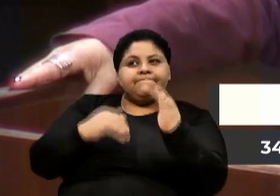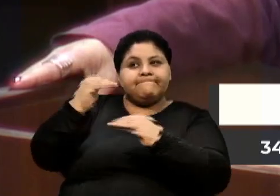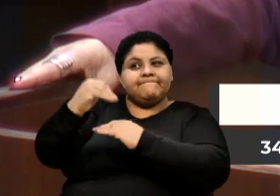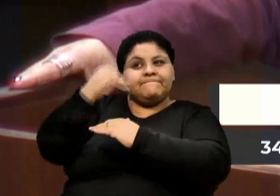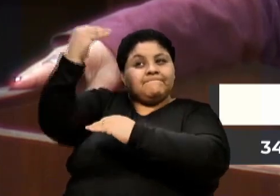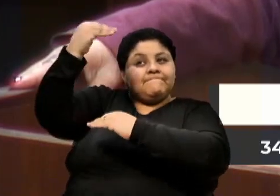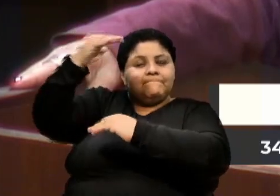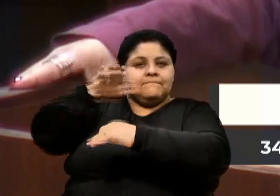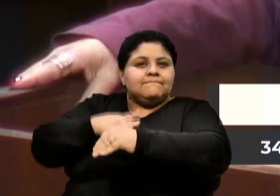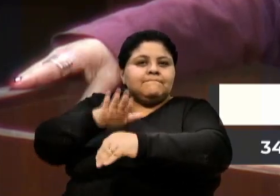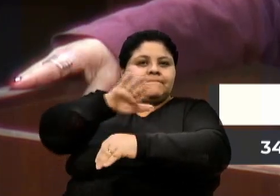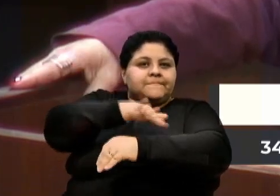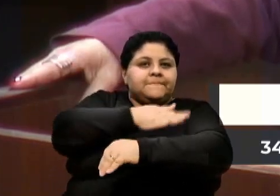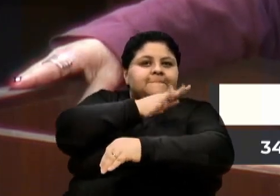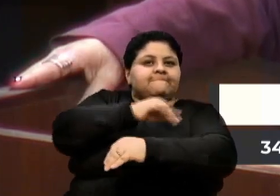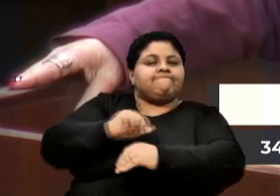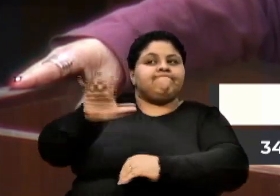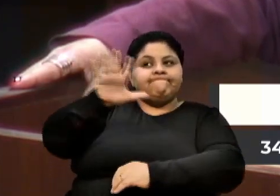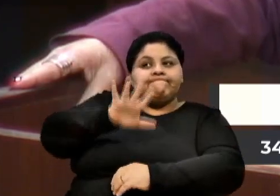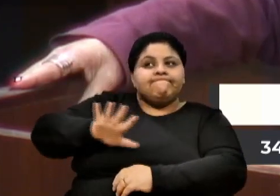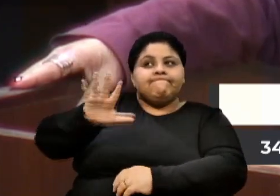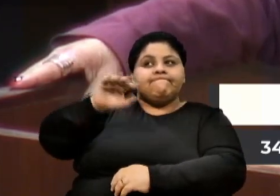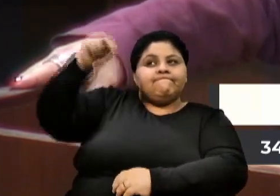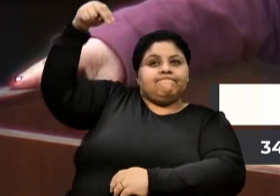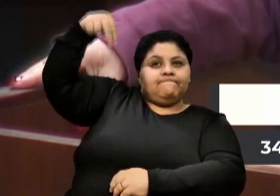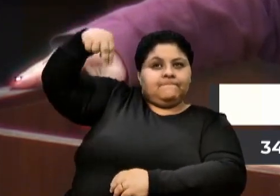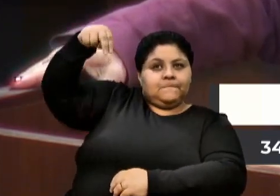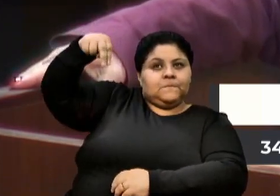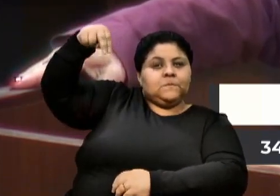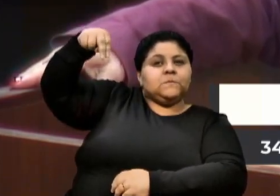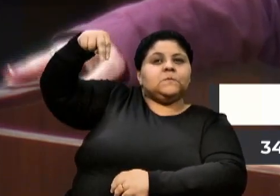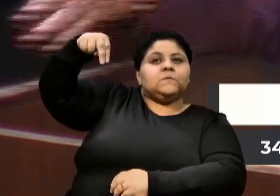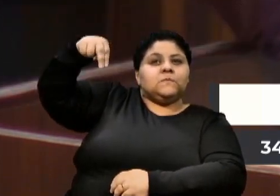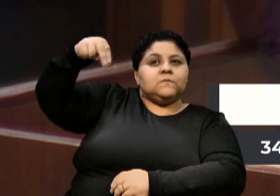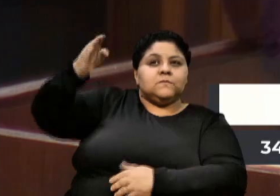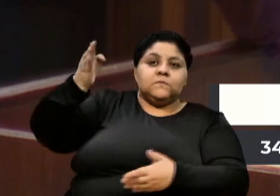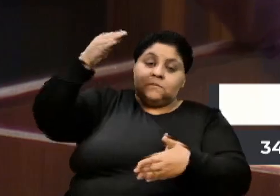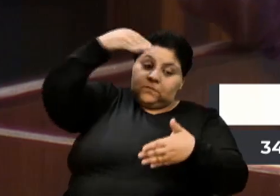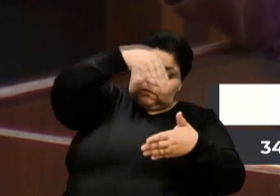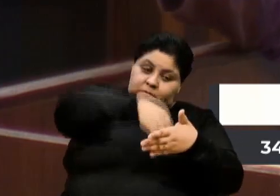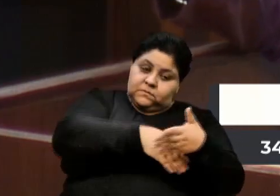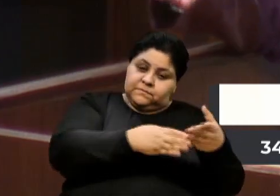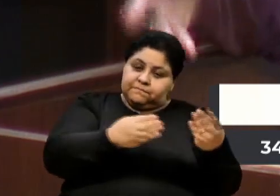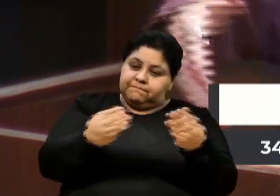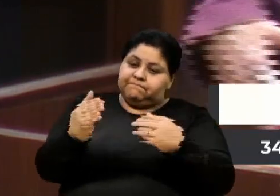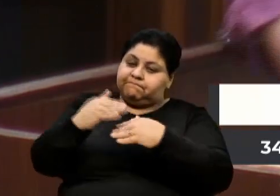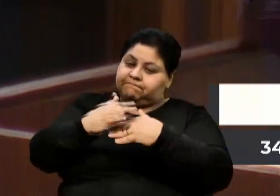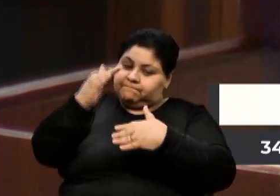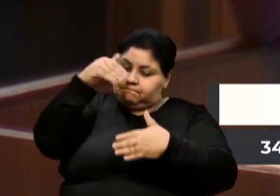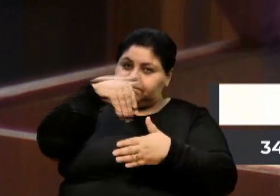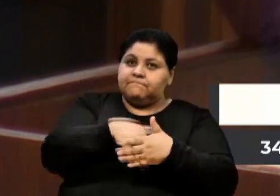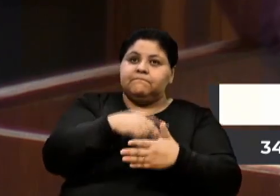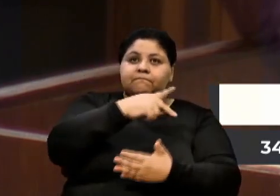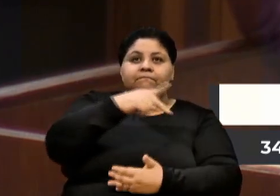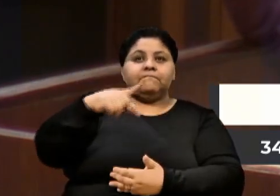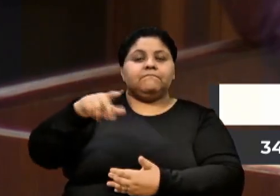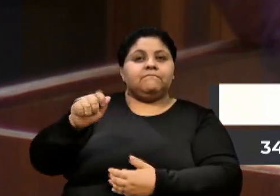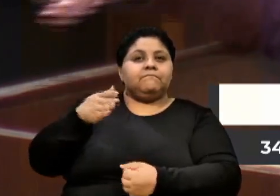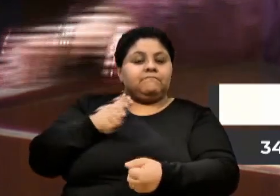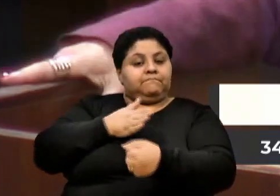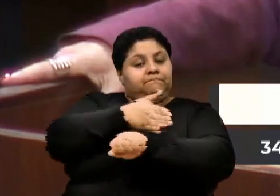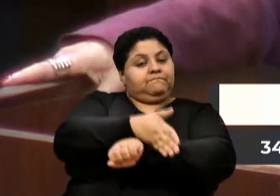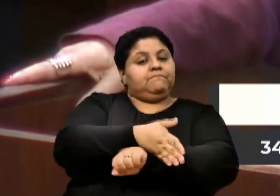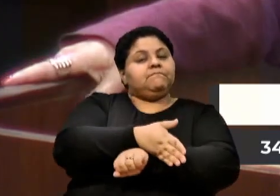região Nordeste, fiz o debate, que foi uma das demandas mais votadas no PPA Participativo, ponderei um